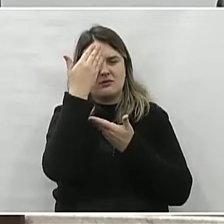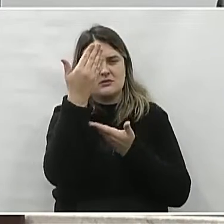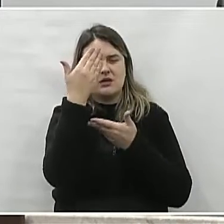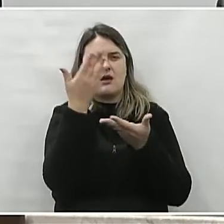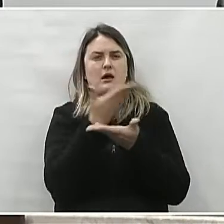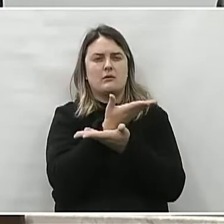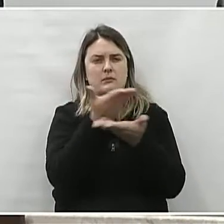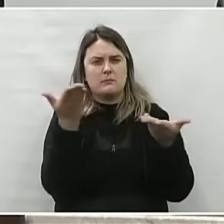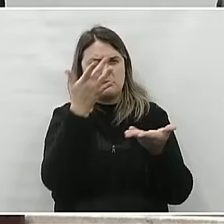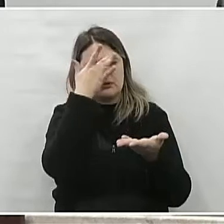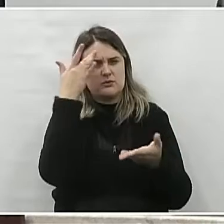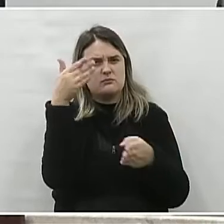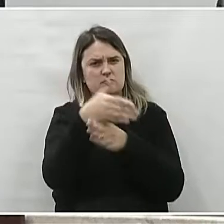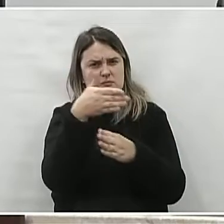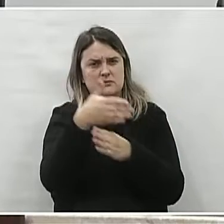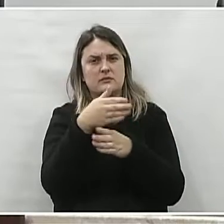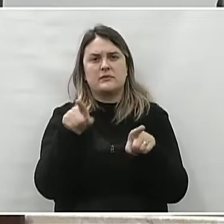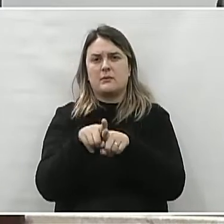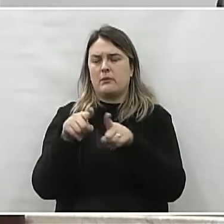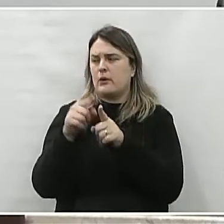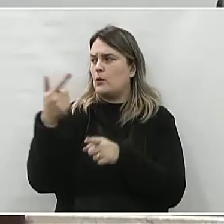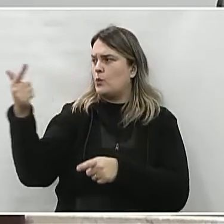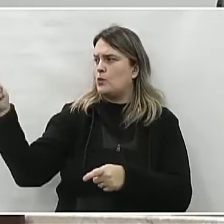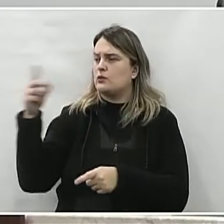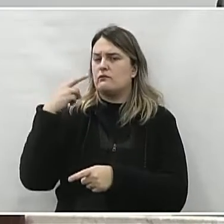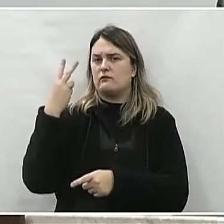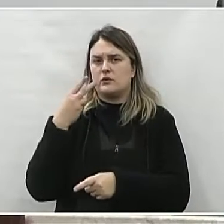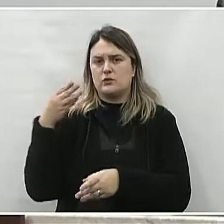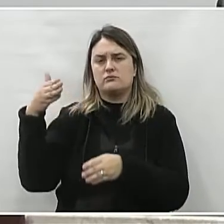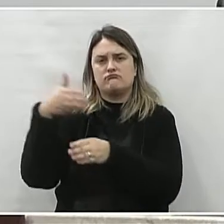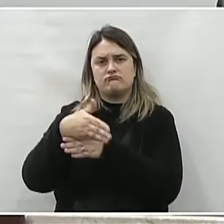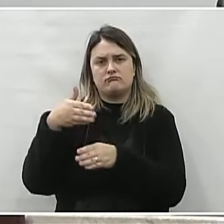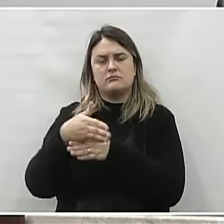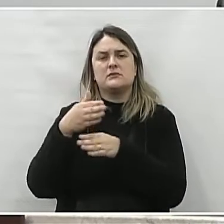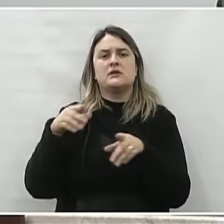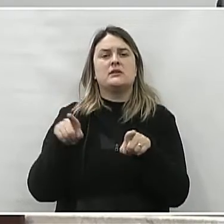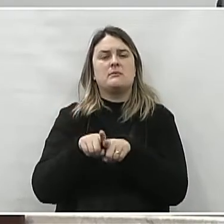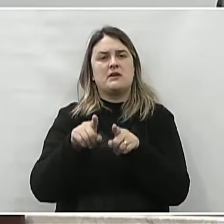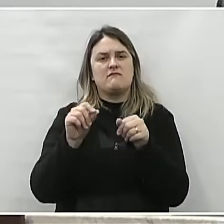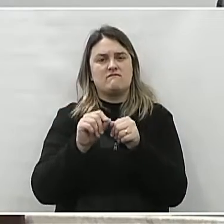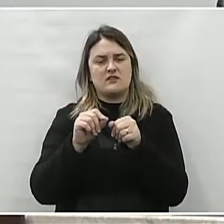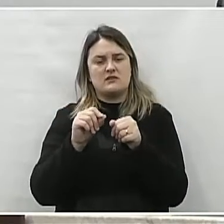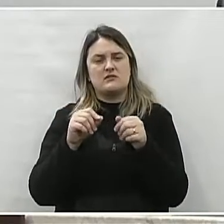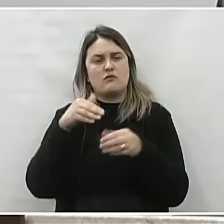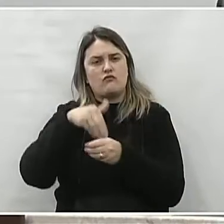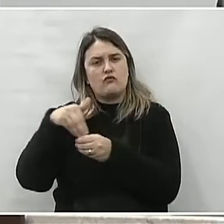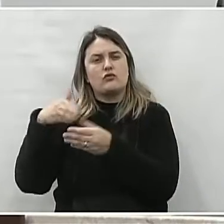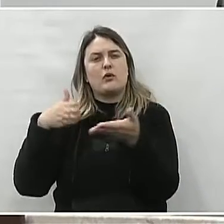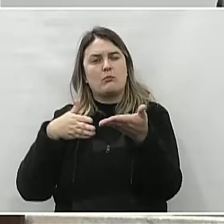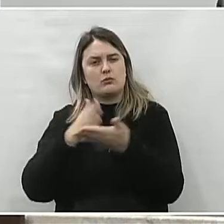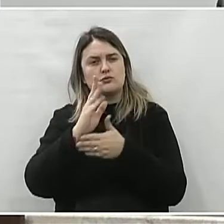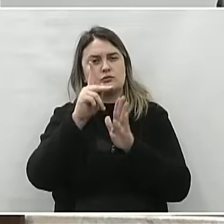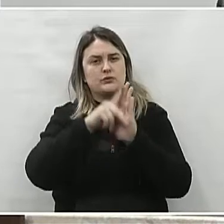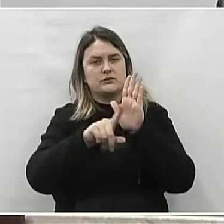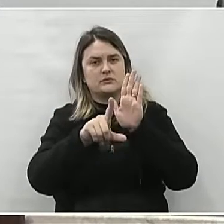de Leis e também agradecer a todos os nobres vereadores que aprovaram esse projeto de lei.